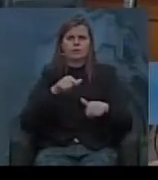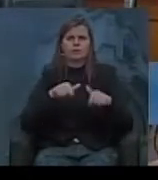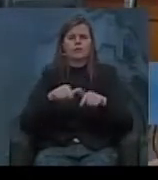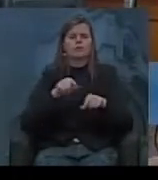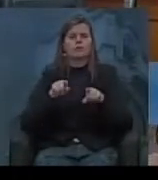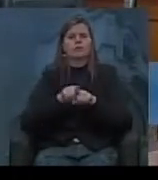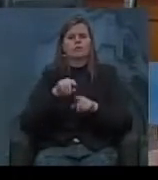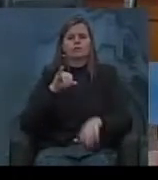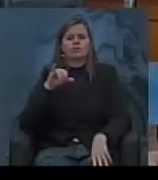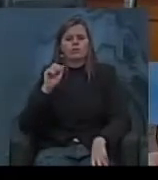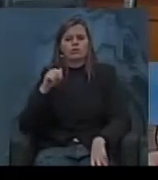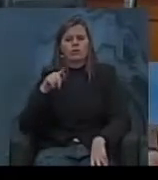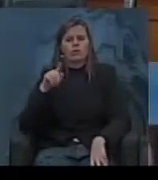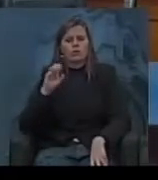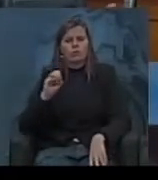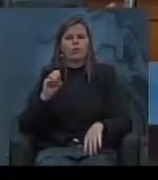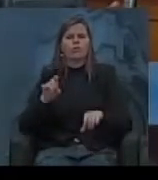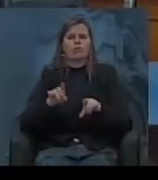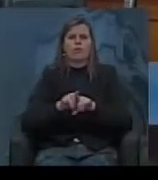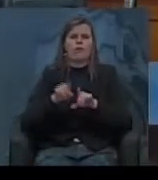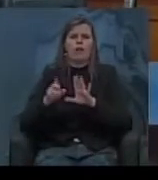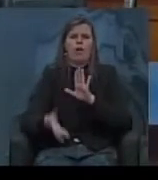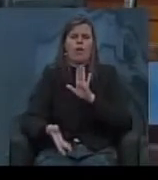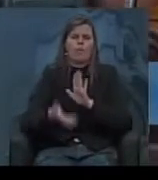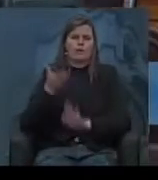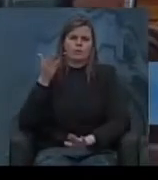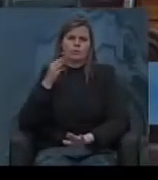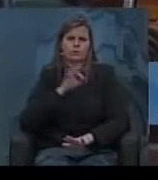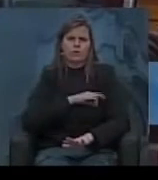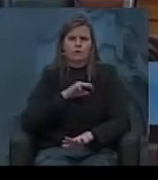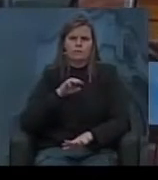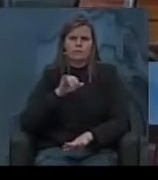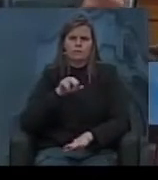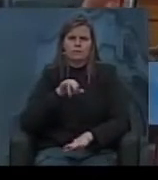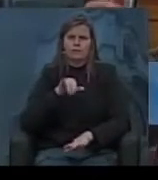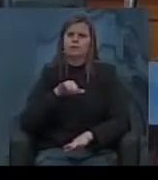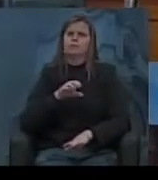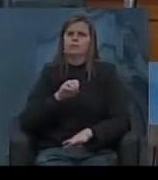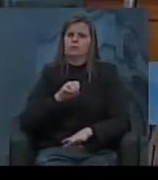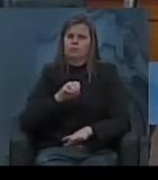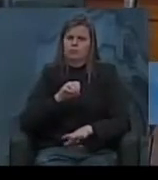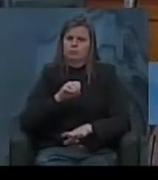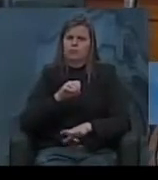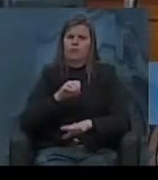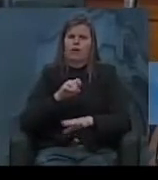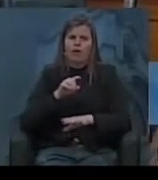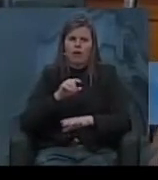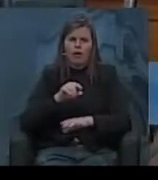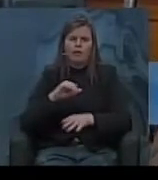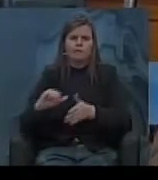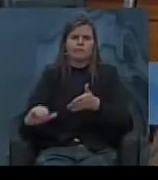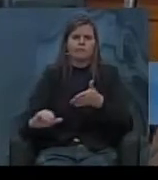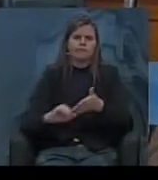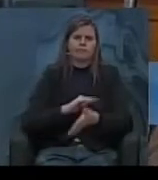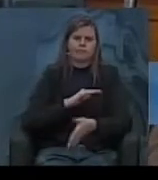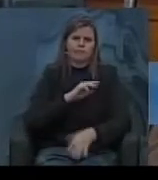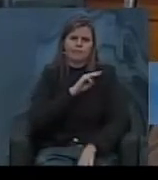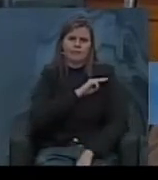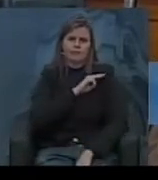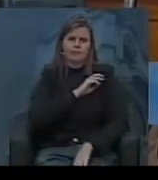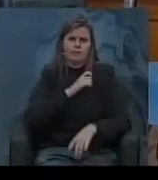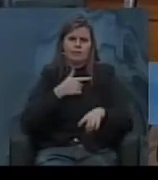diferente mesmo porque aumentou o salário mínimo que lhe custou a demissão do Ministério do Trabalho